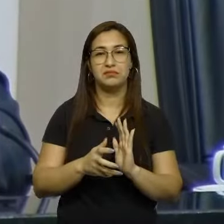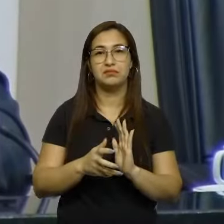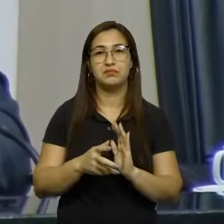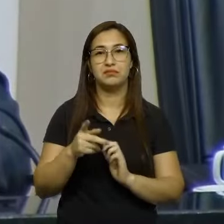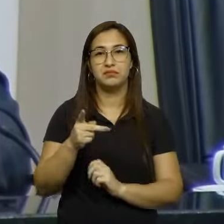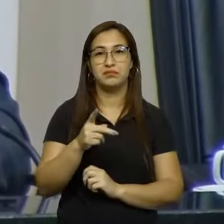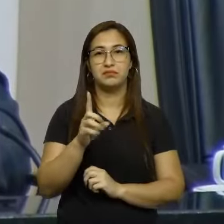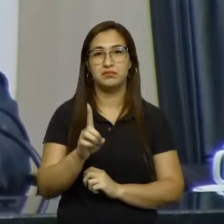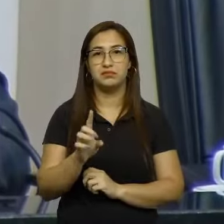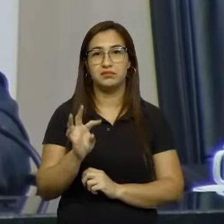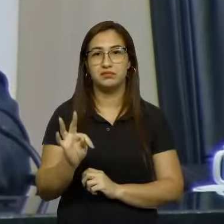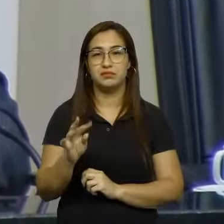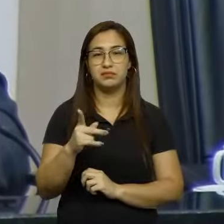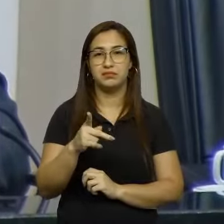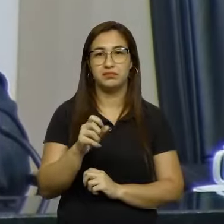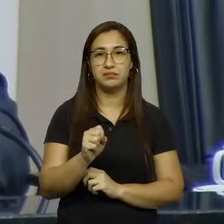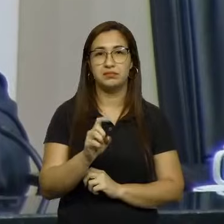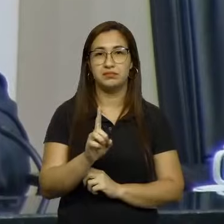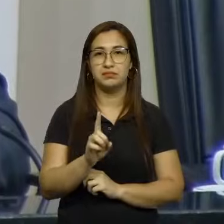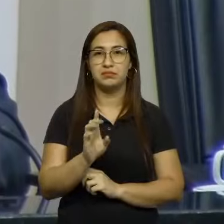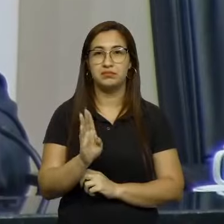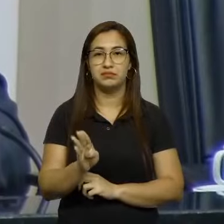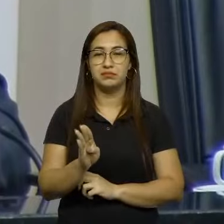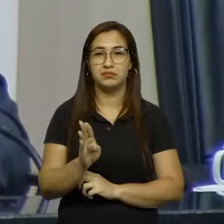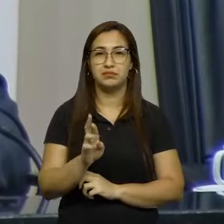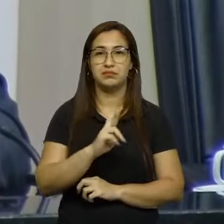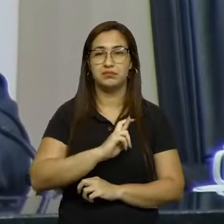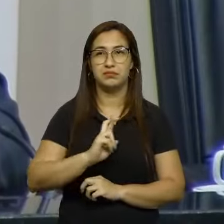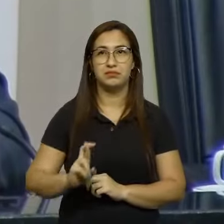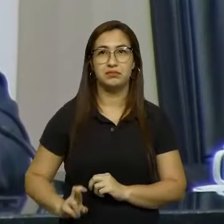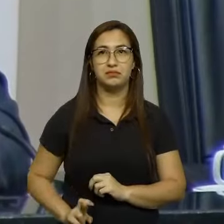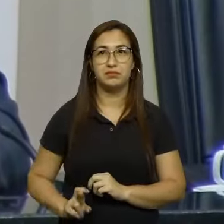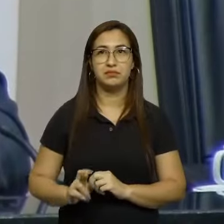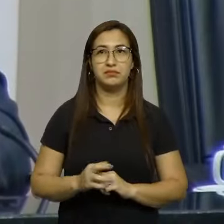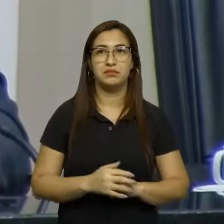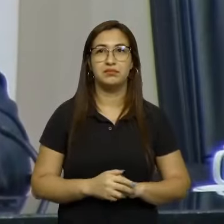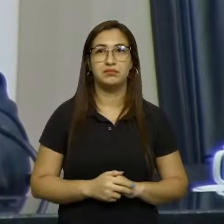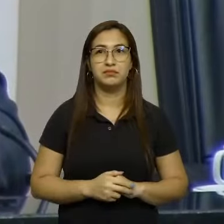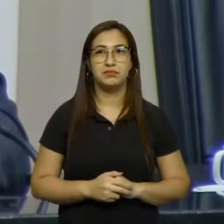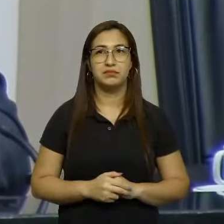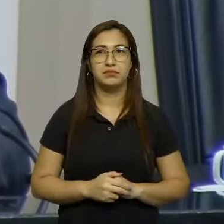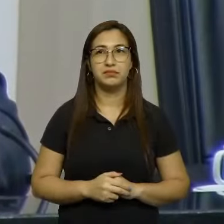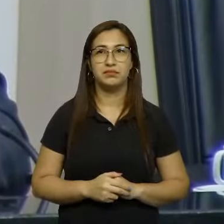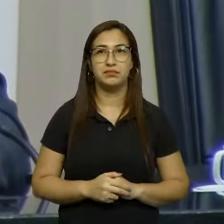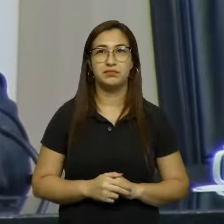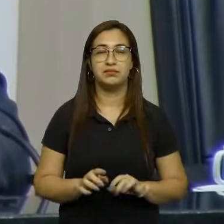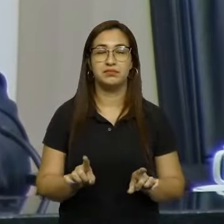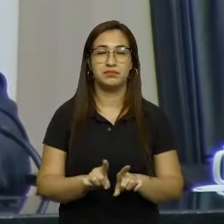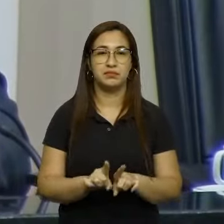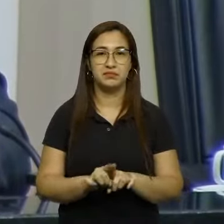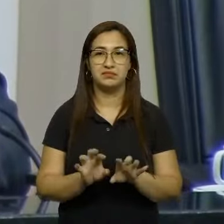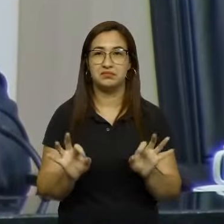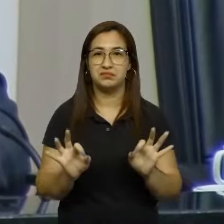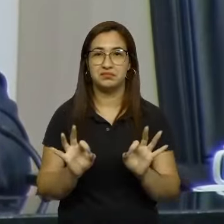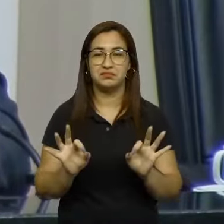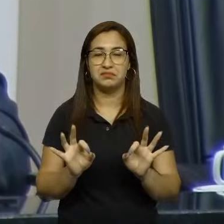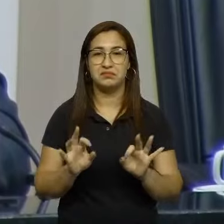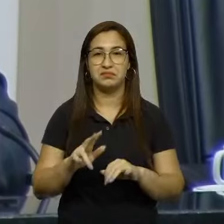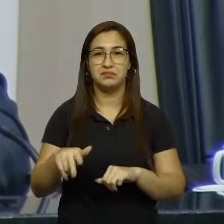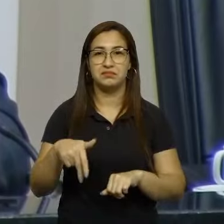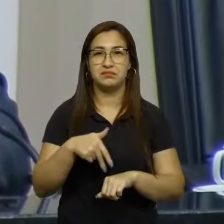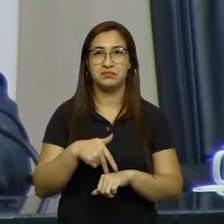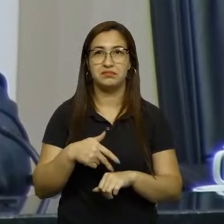PDT, PSDB e Republicanos. Da mesma forma, abdico da